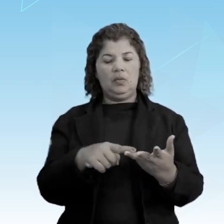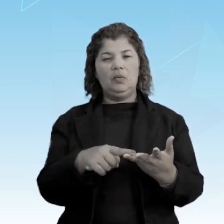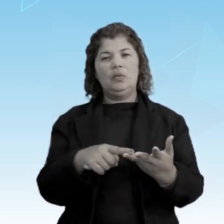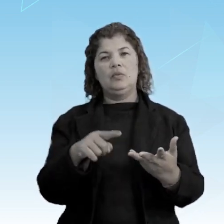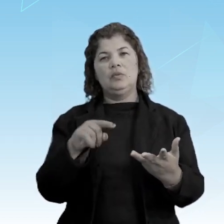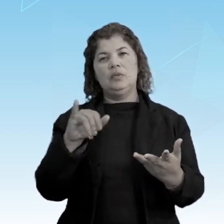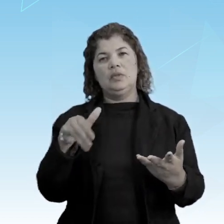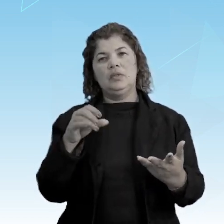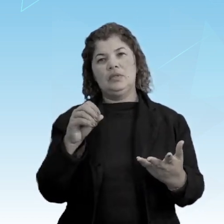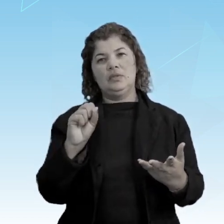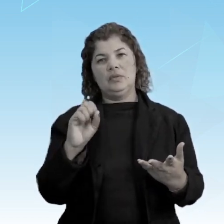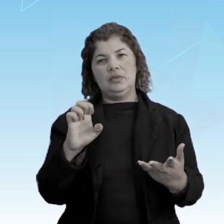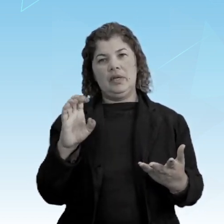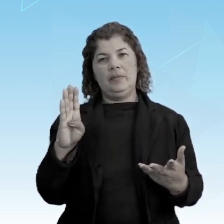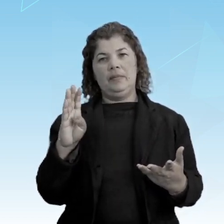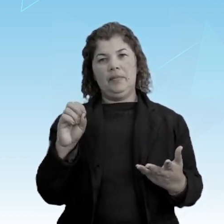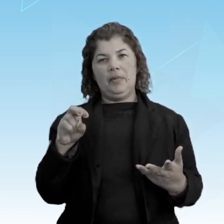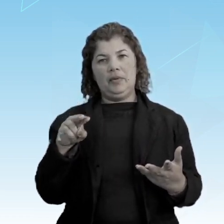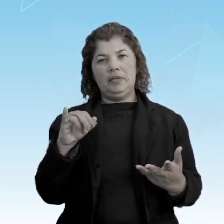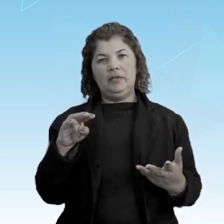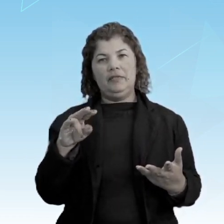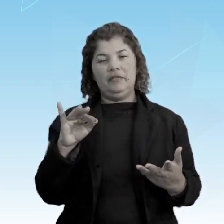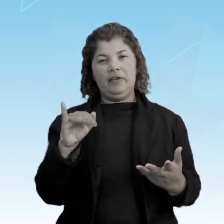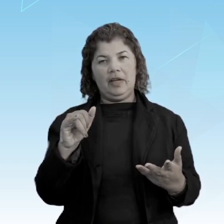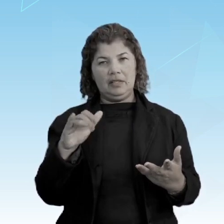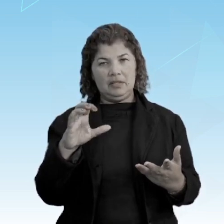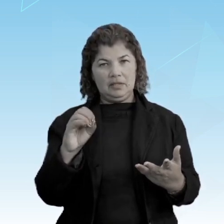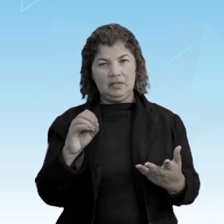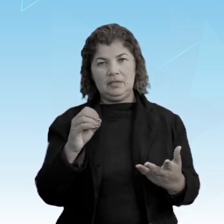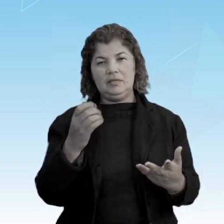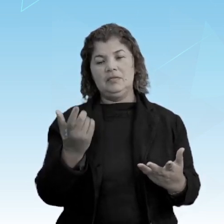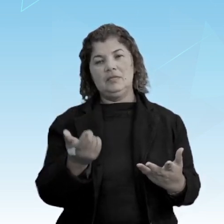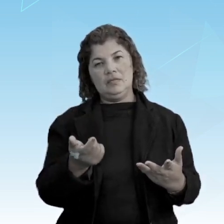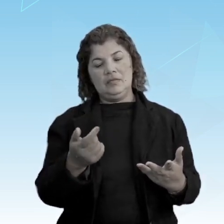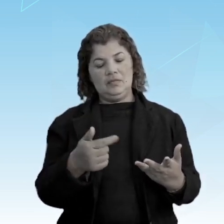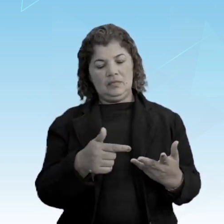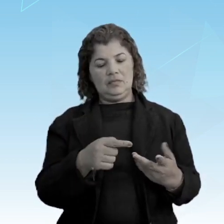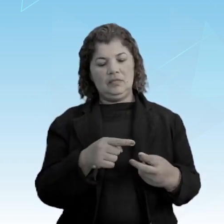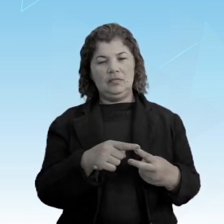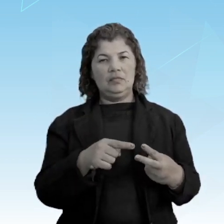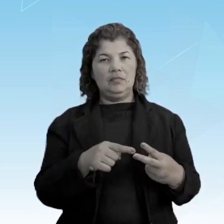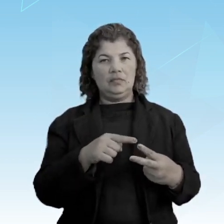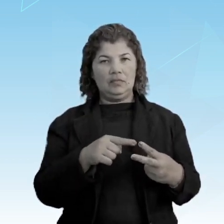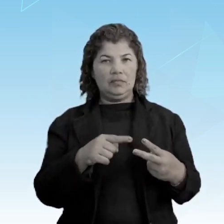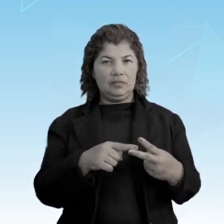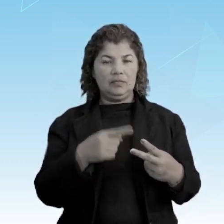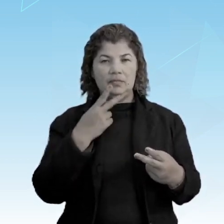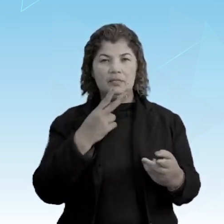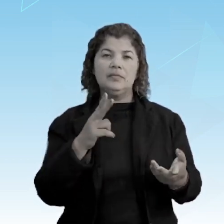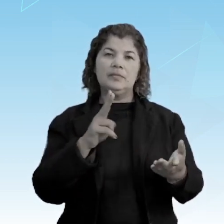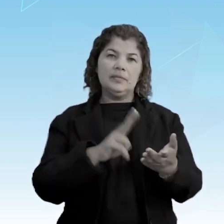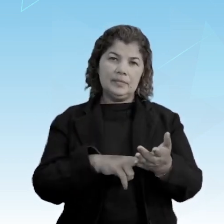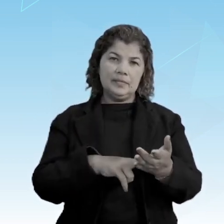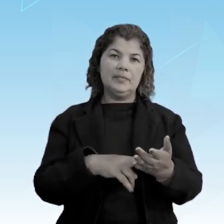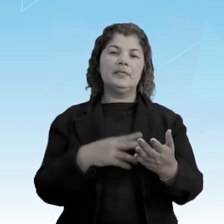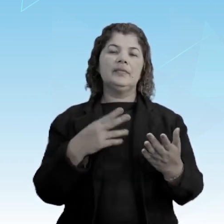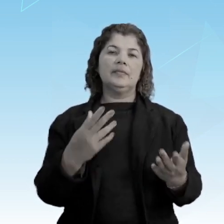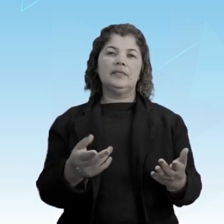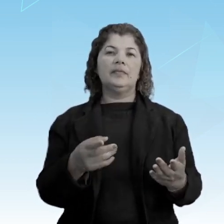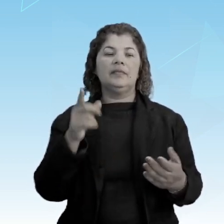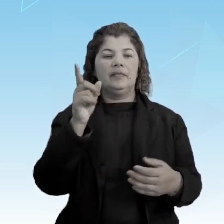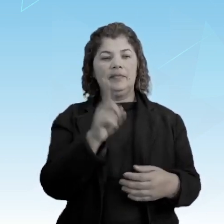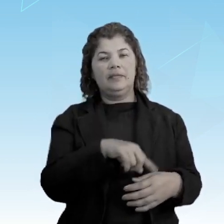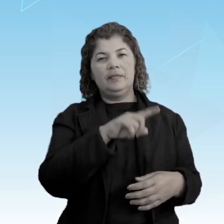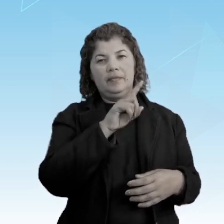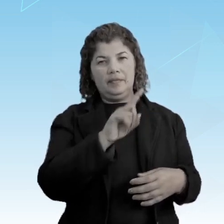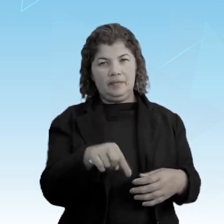Bonifácio. José Bonifácio. As cartas das cortes portuguesas anulavam seus